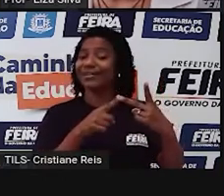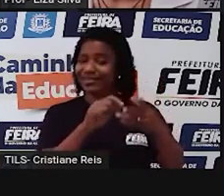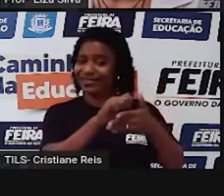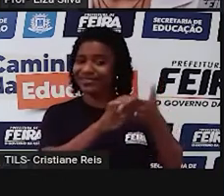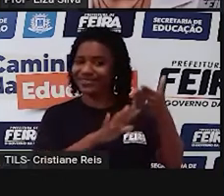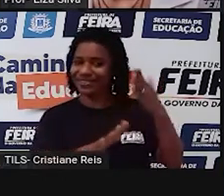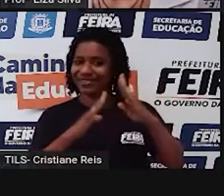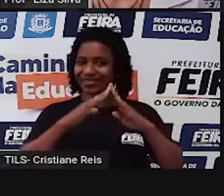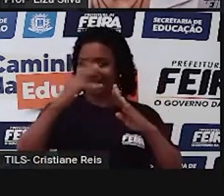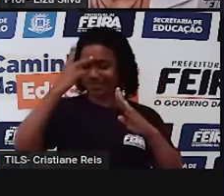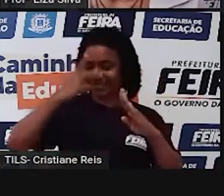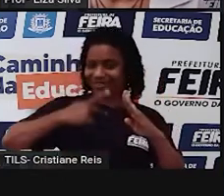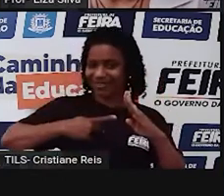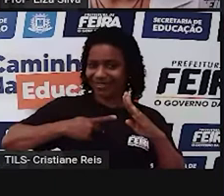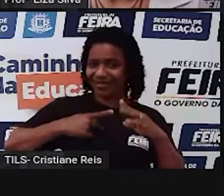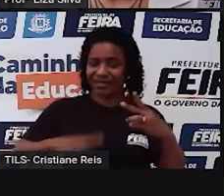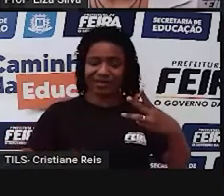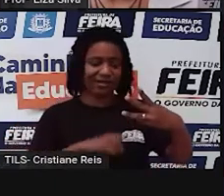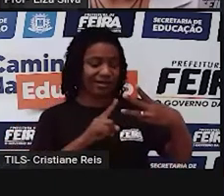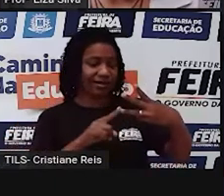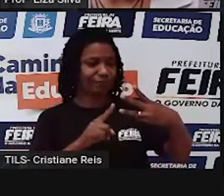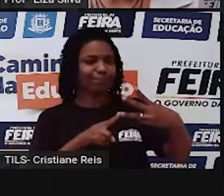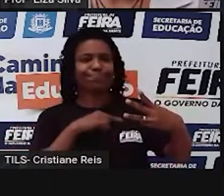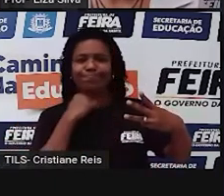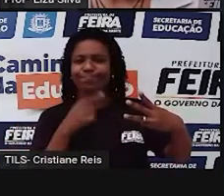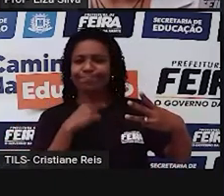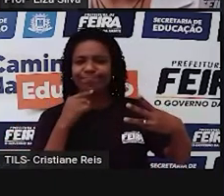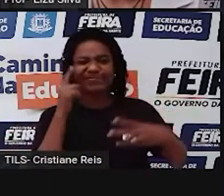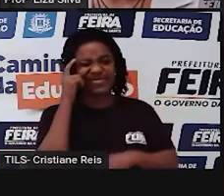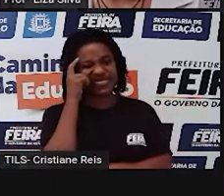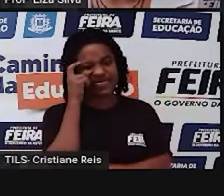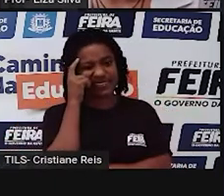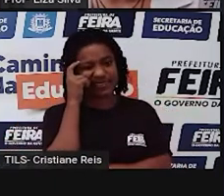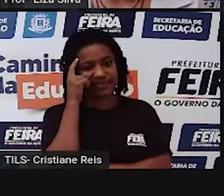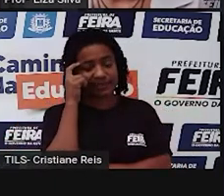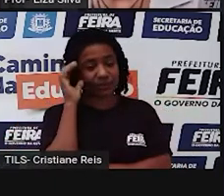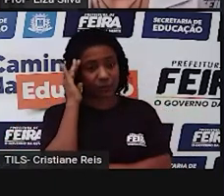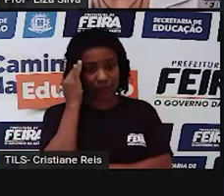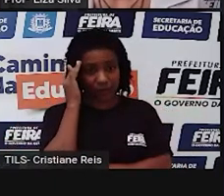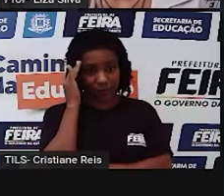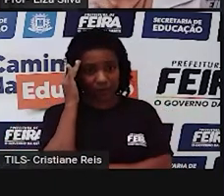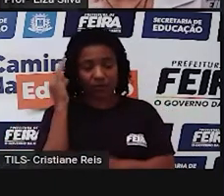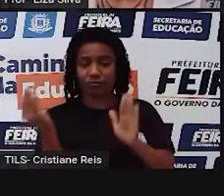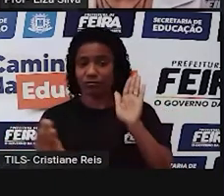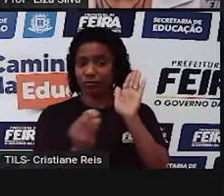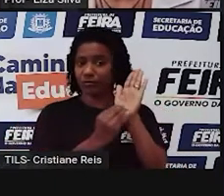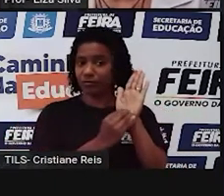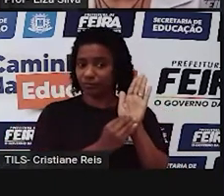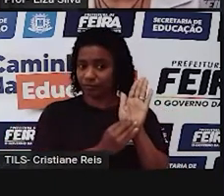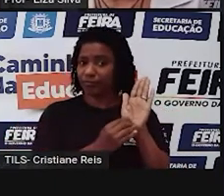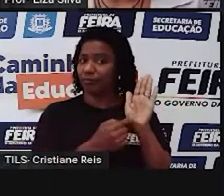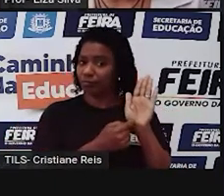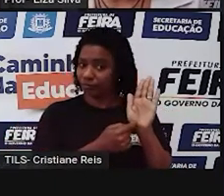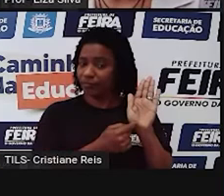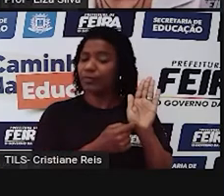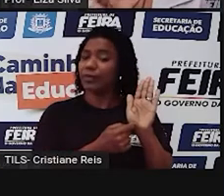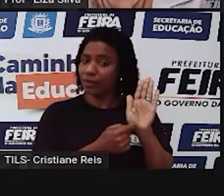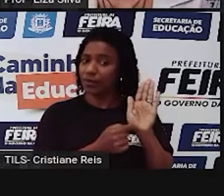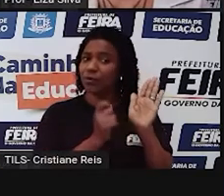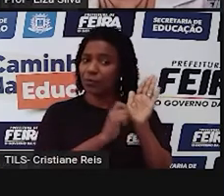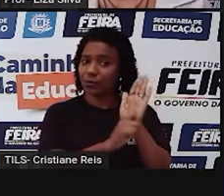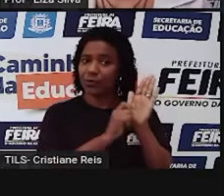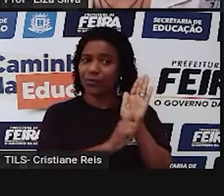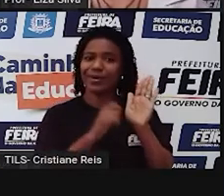homework. E doubts, aquelas dúvidas que surgem durante a aula, não esqueça também de anotá-las